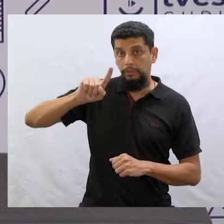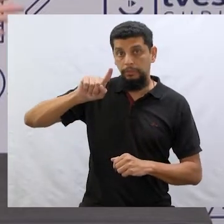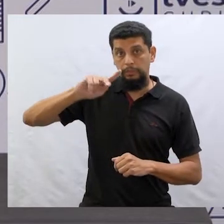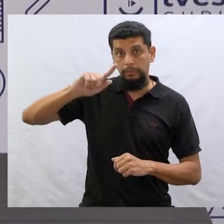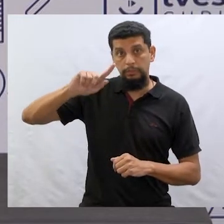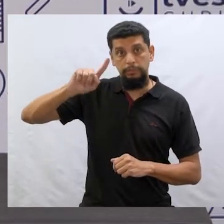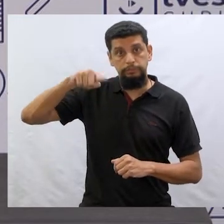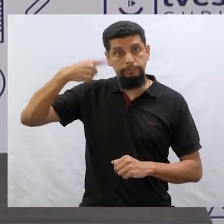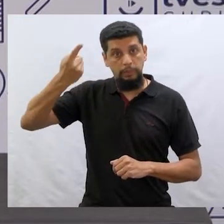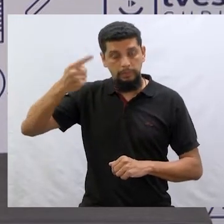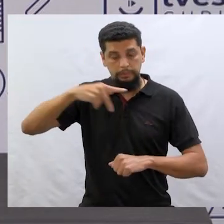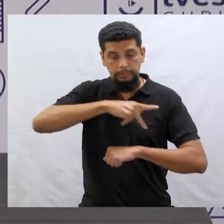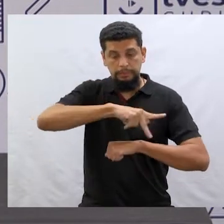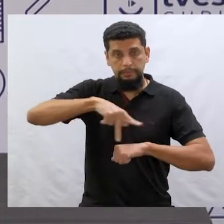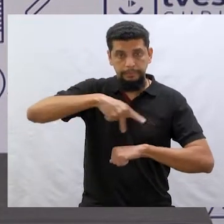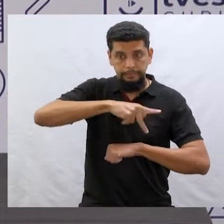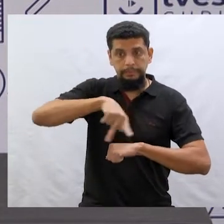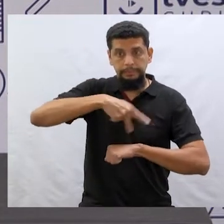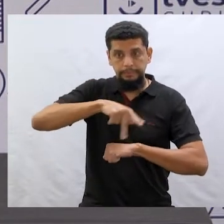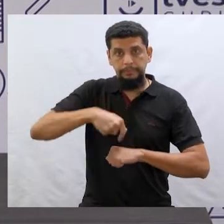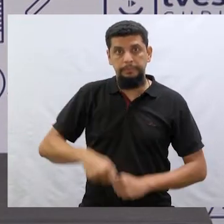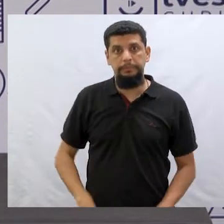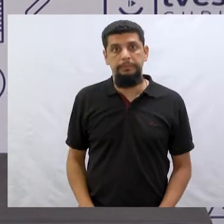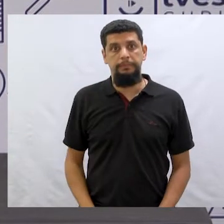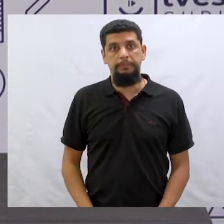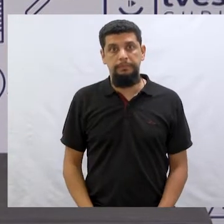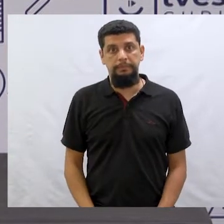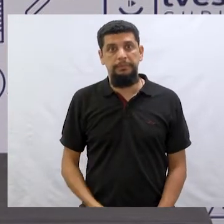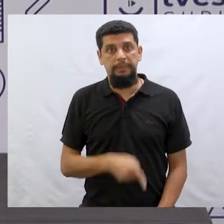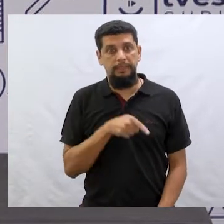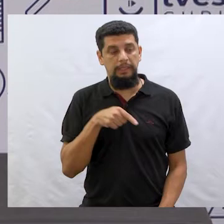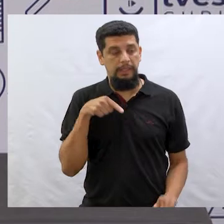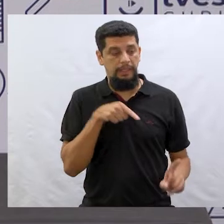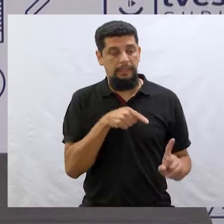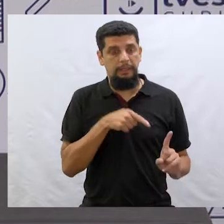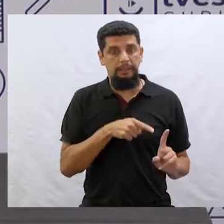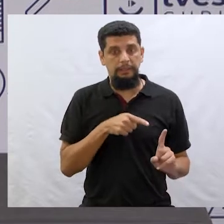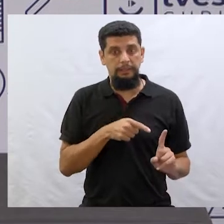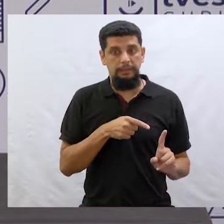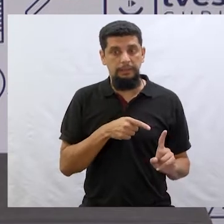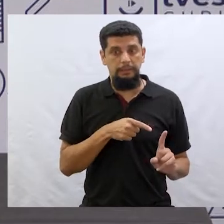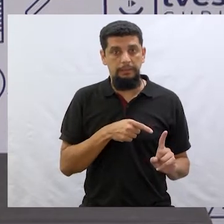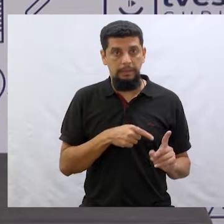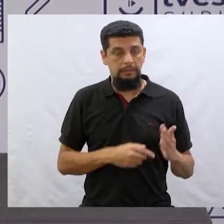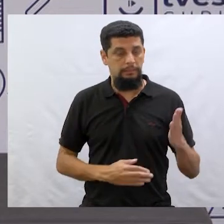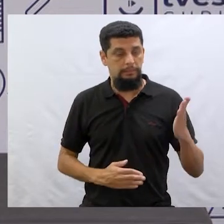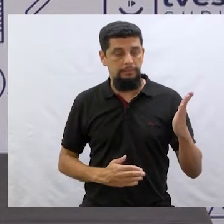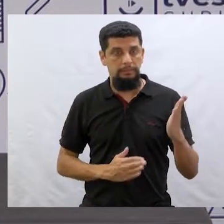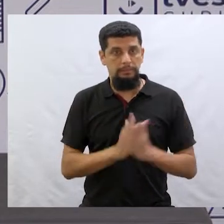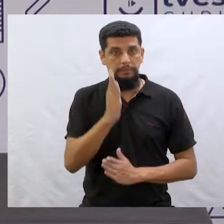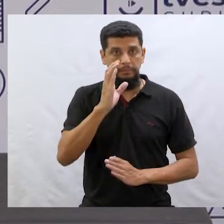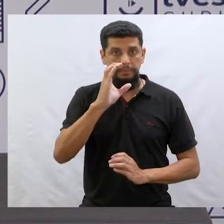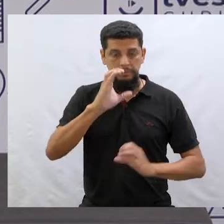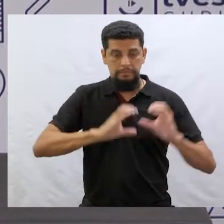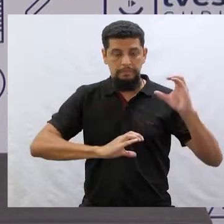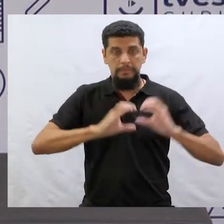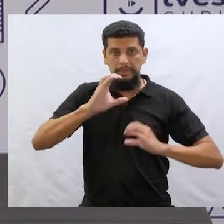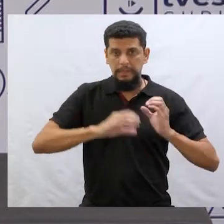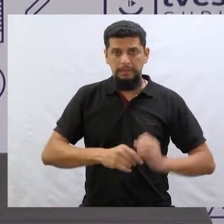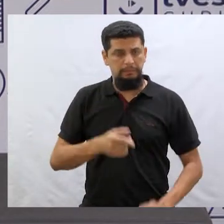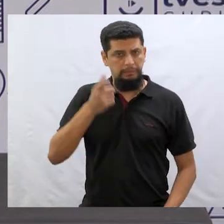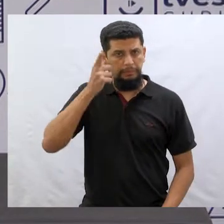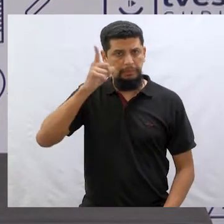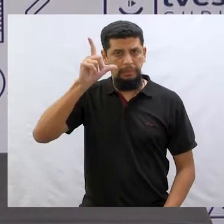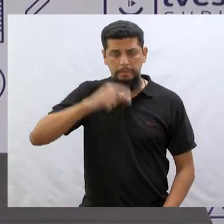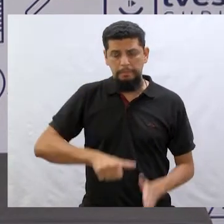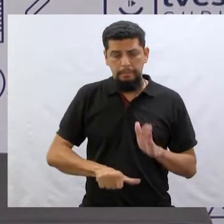passou por essa fase aqui que ele ganhou, passou no concurso de IFPR, foi primeiro